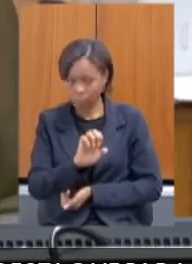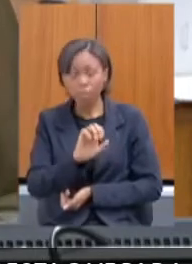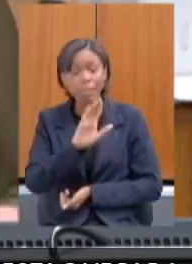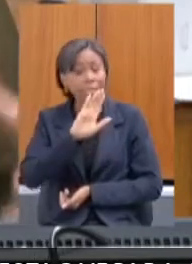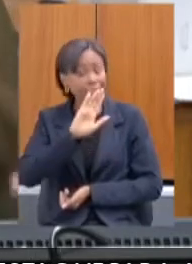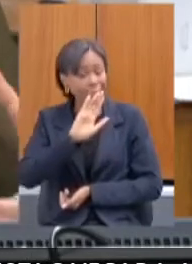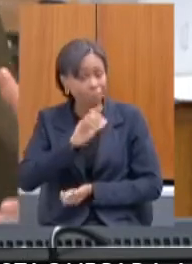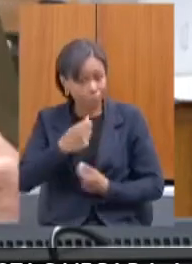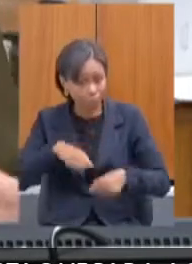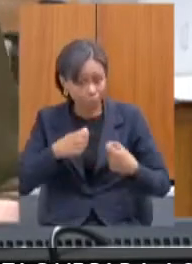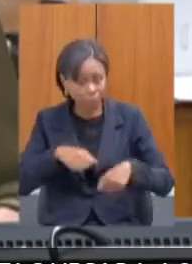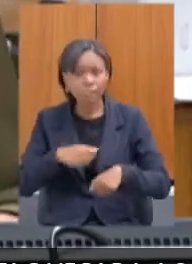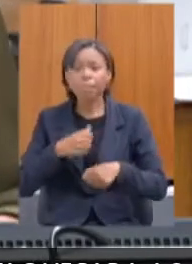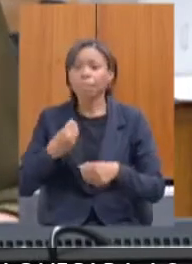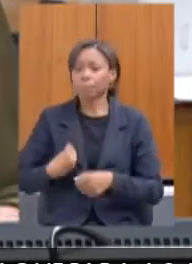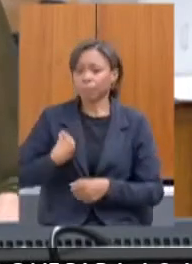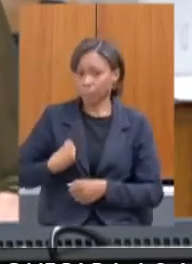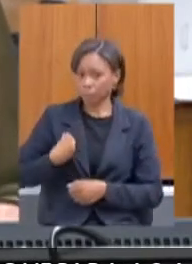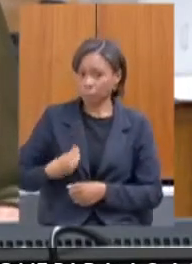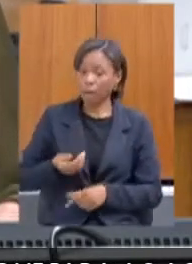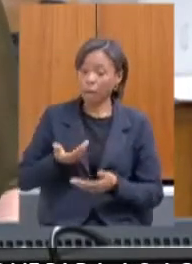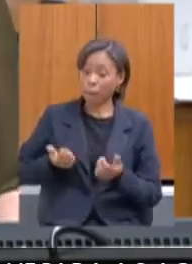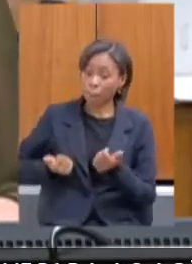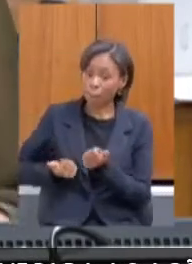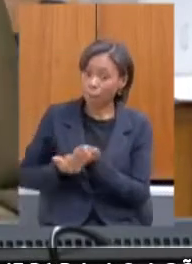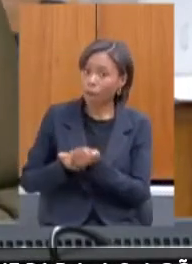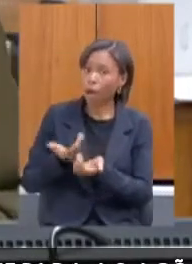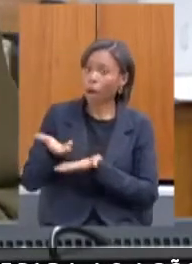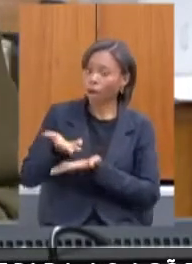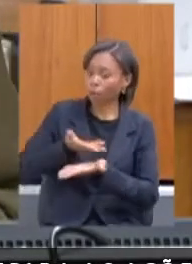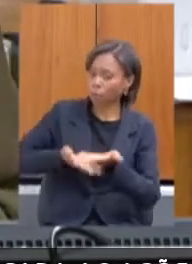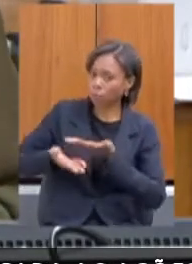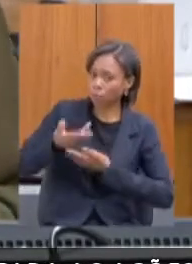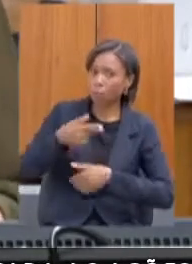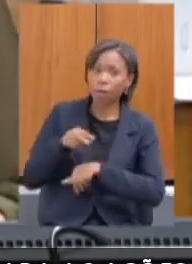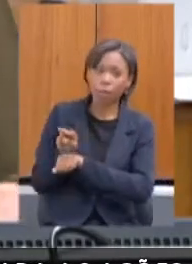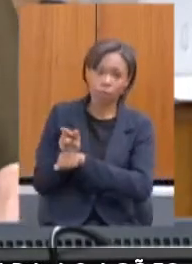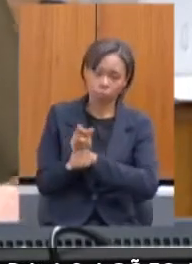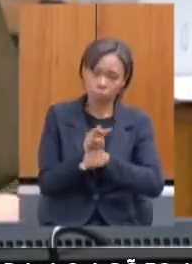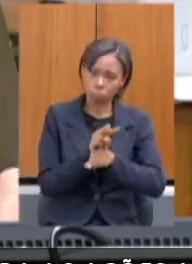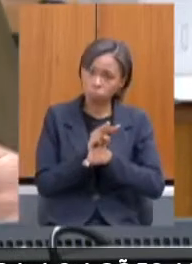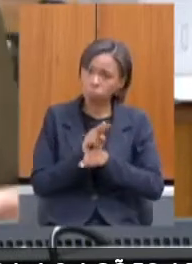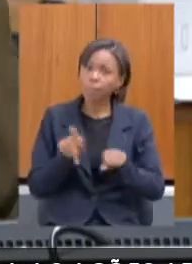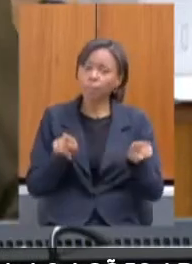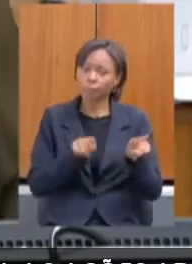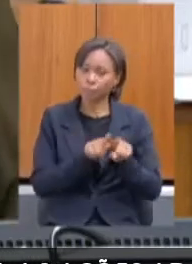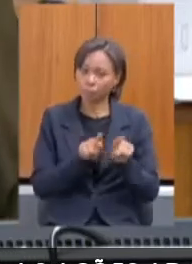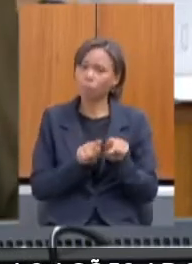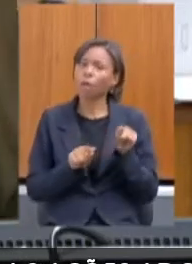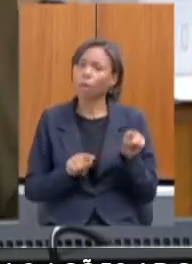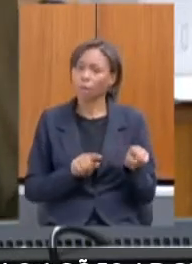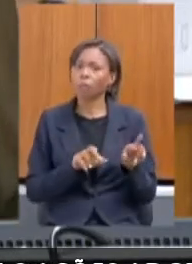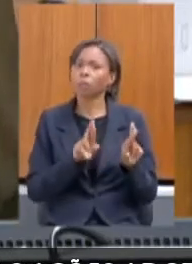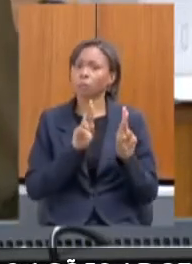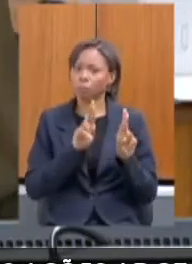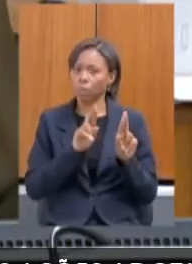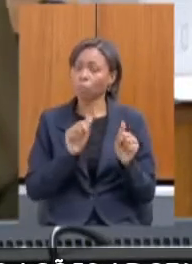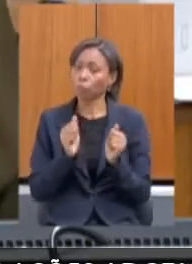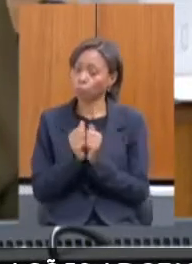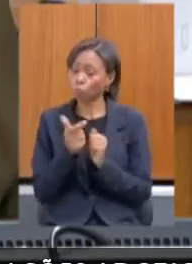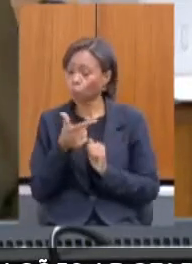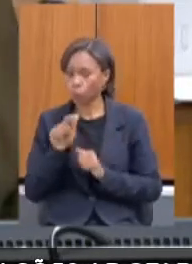ela tem que ser articuladora desse processo também e monitorar junto com todas as instituições envolvidas.